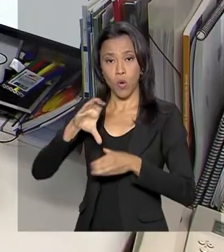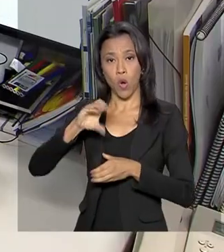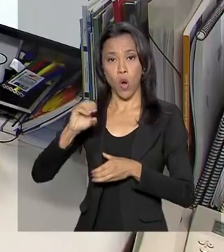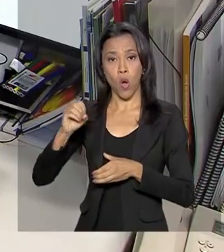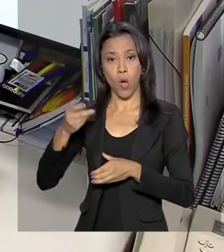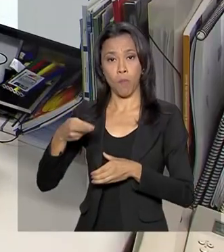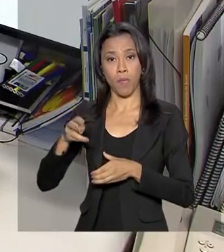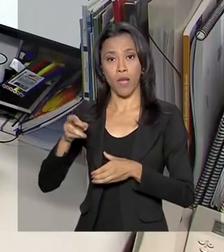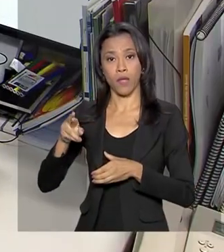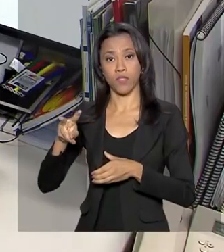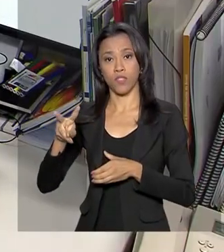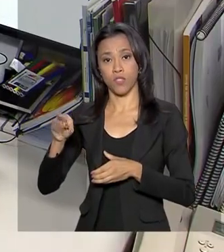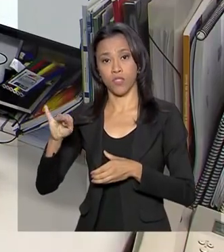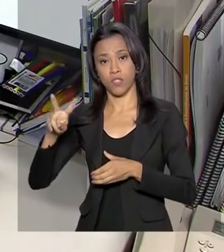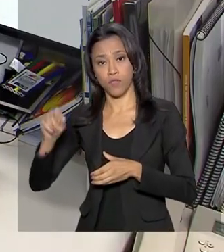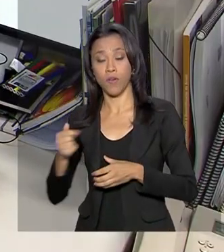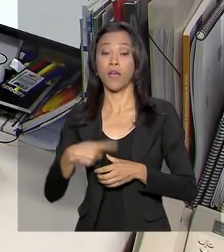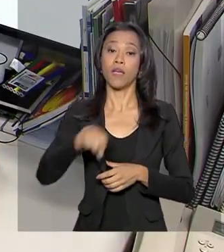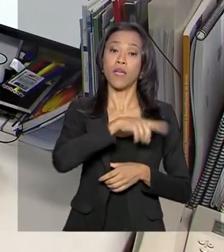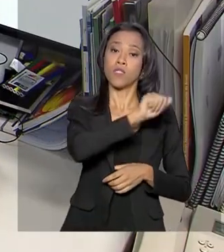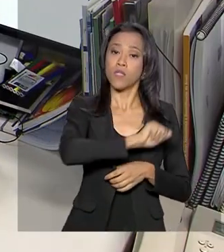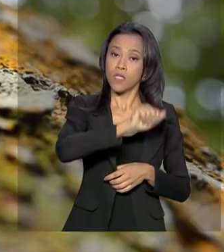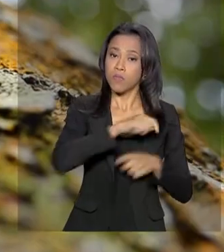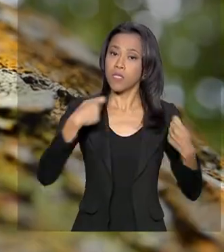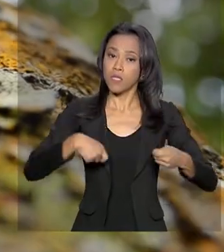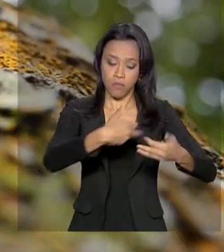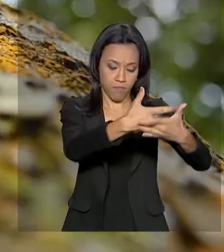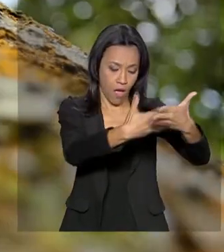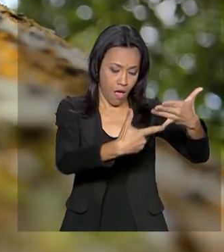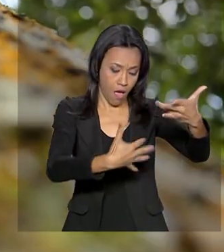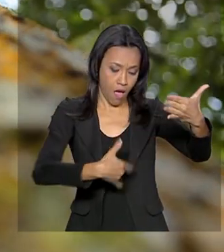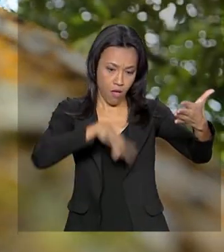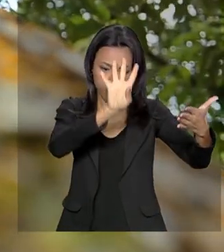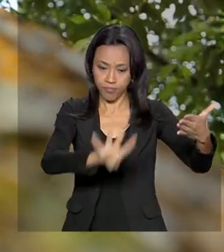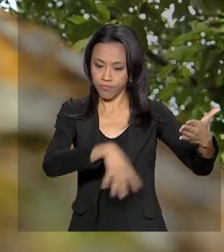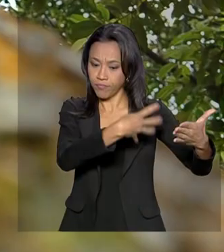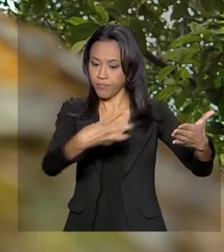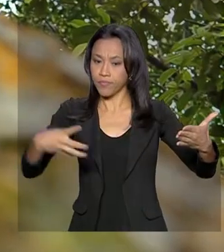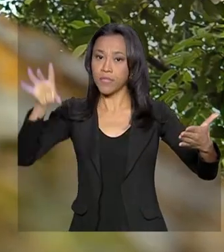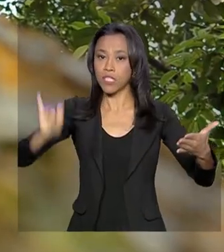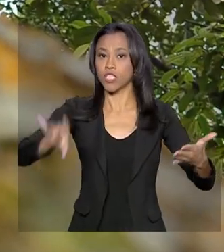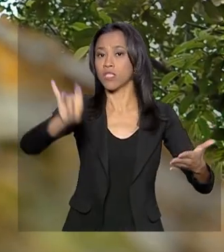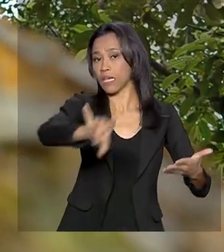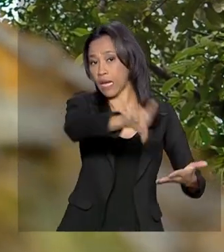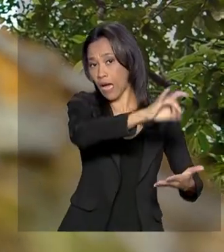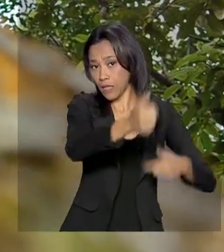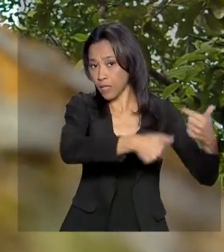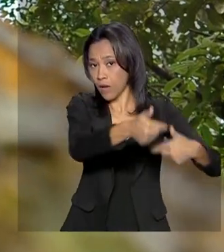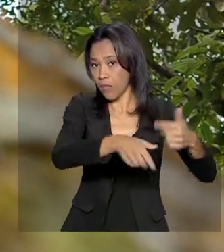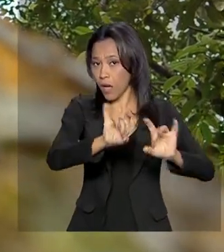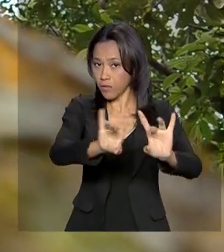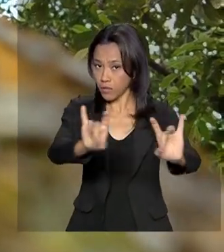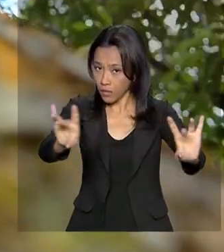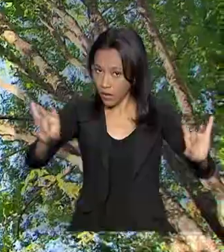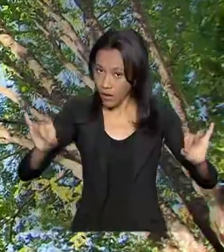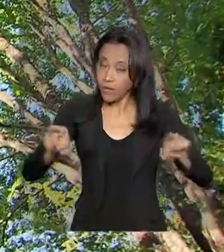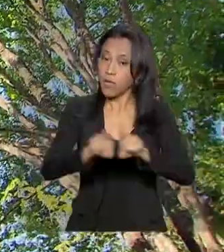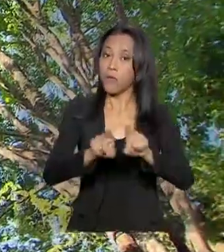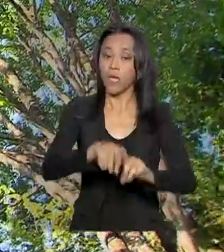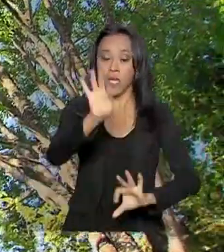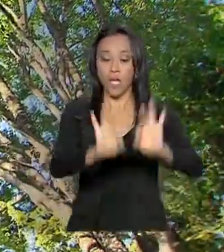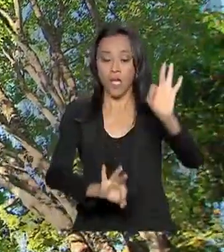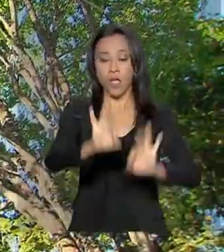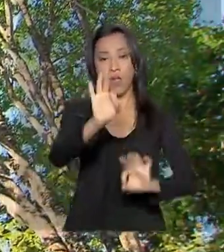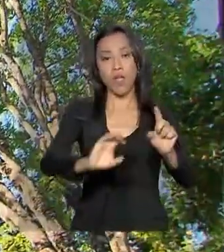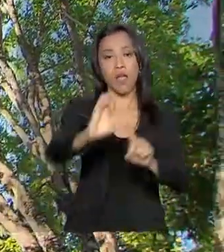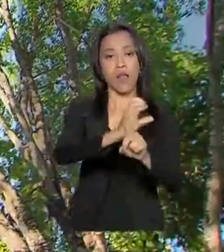tiveram que apresentar planilha de custeio de cada extrativista, com detalhamento das atividades e cronogramas